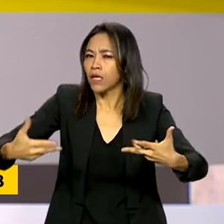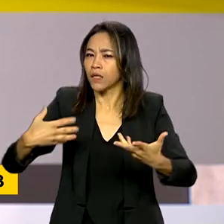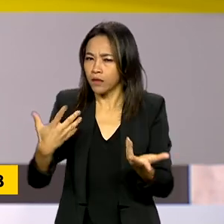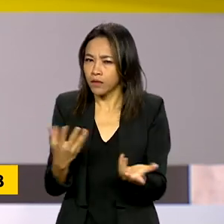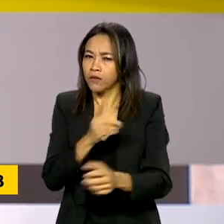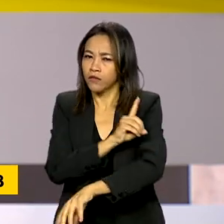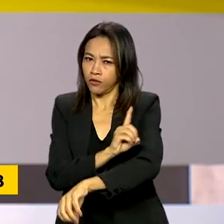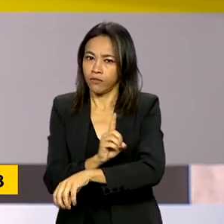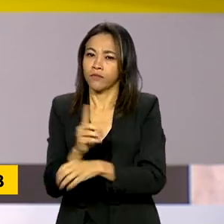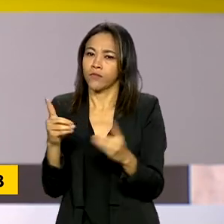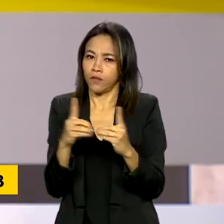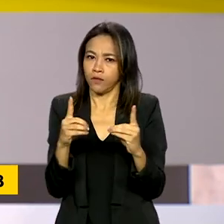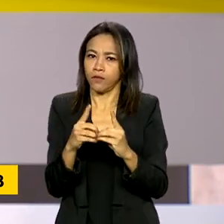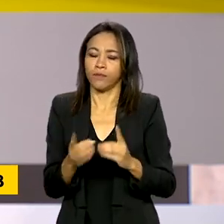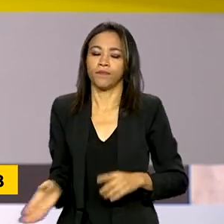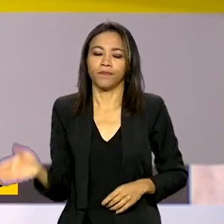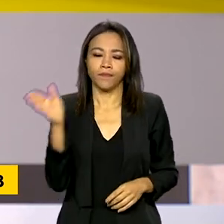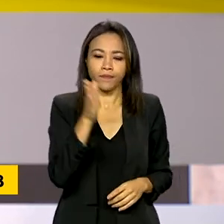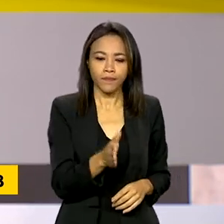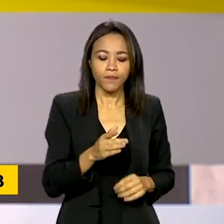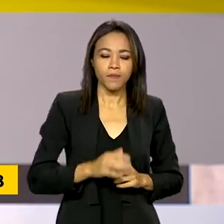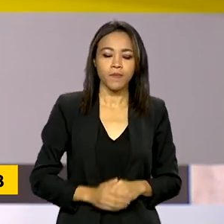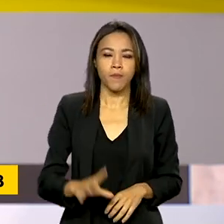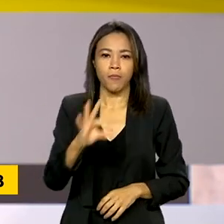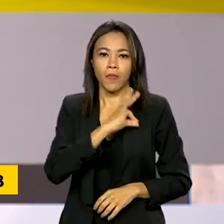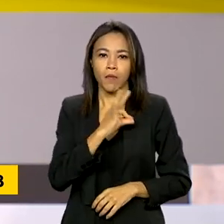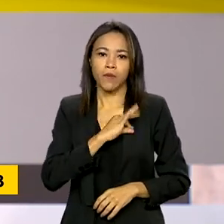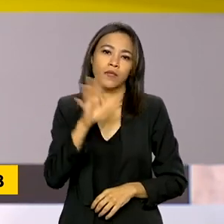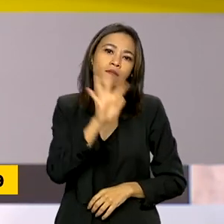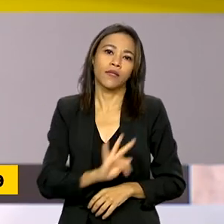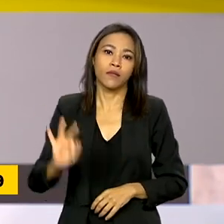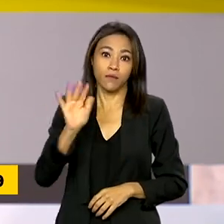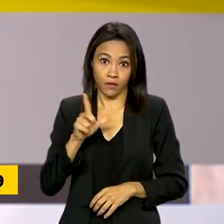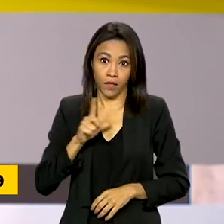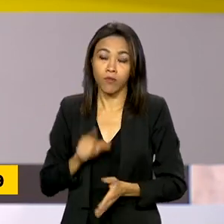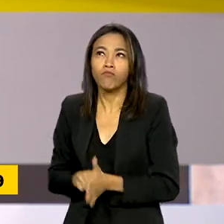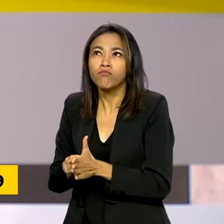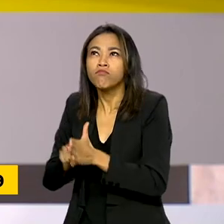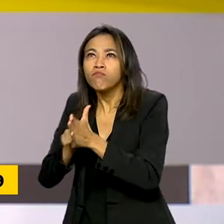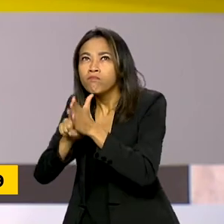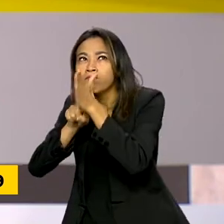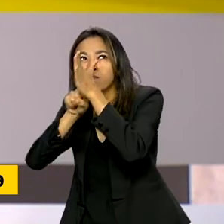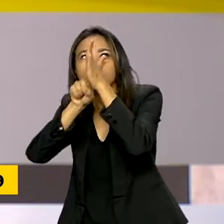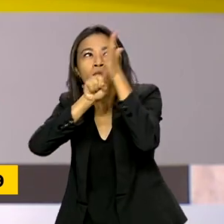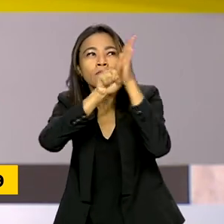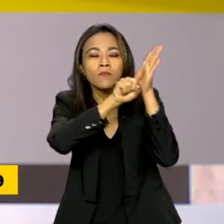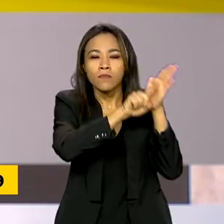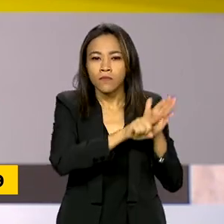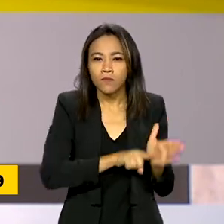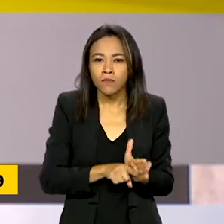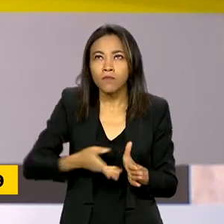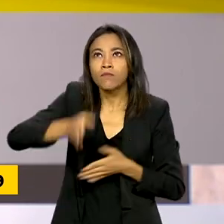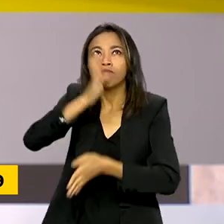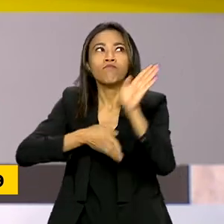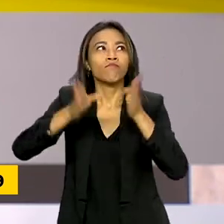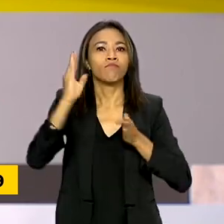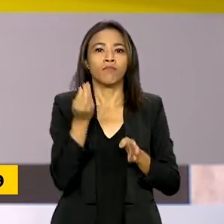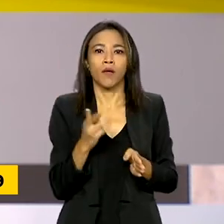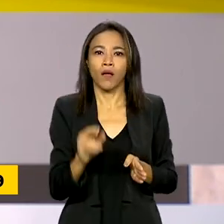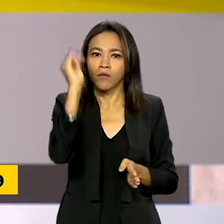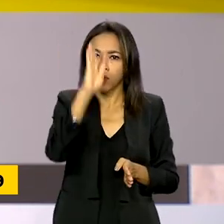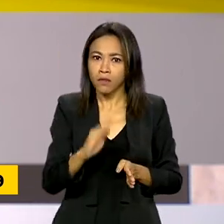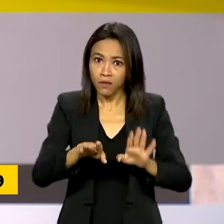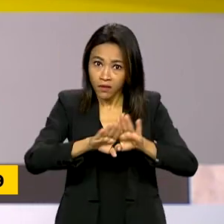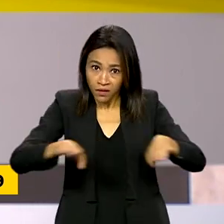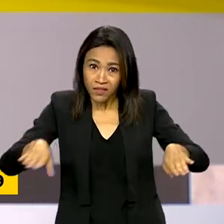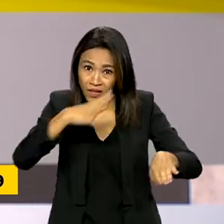A Polícia Rodoviária Federal tem mapeado todos os pontos das estradas brasileiras em que crianças e